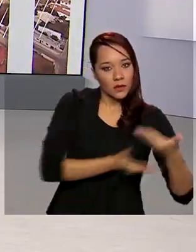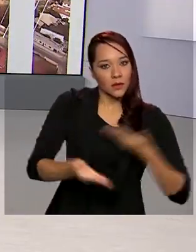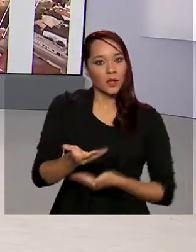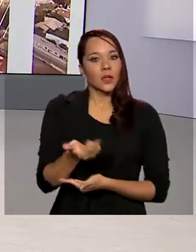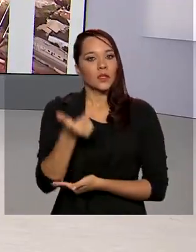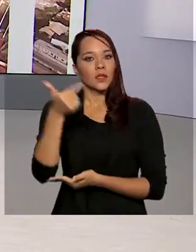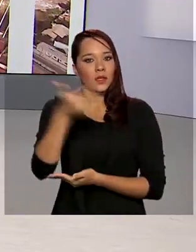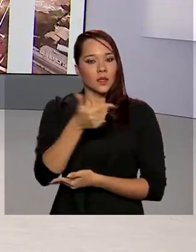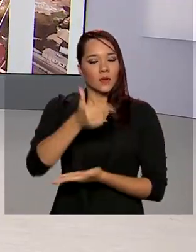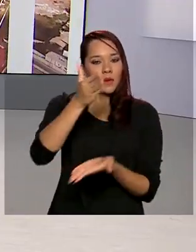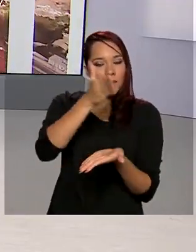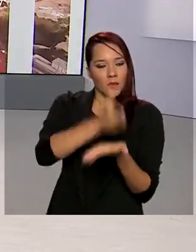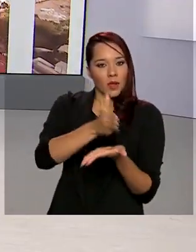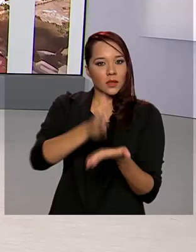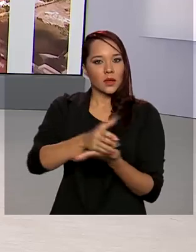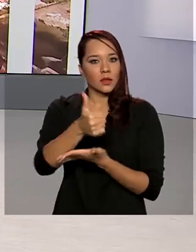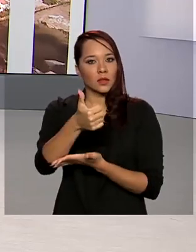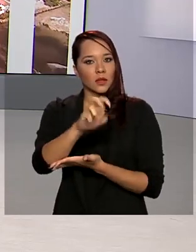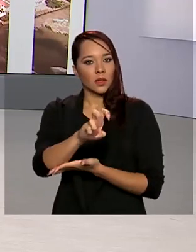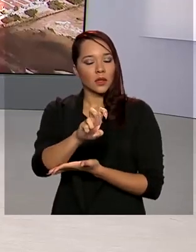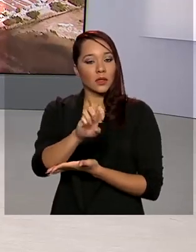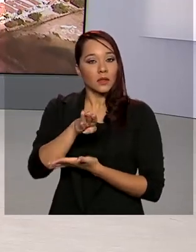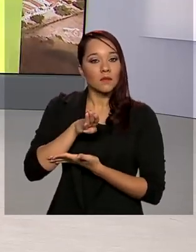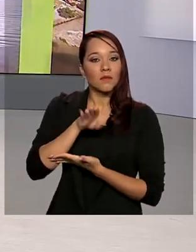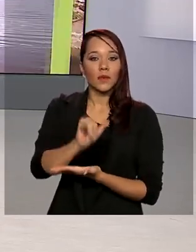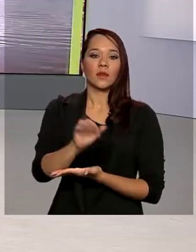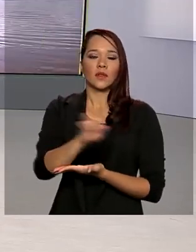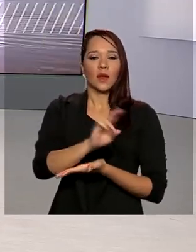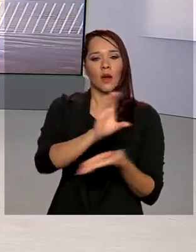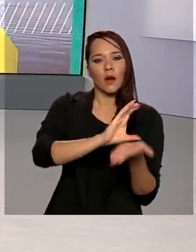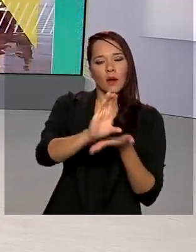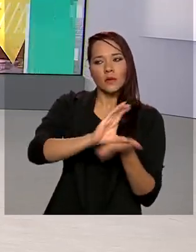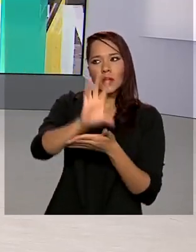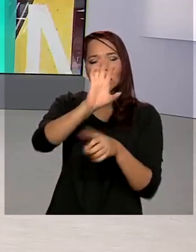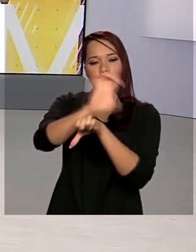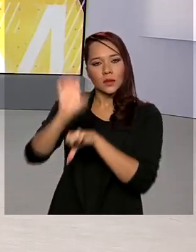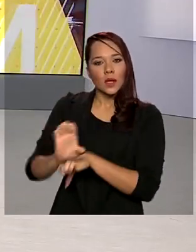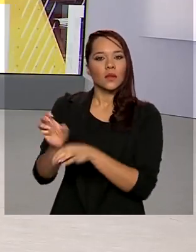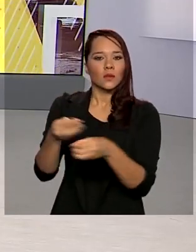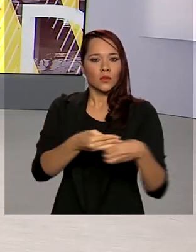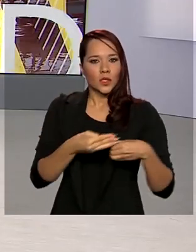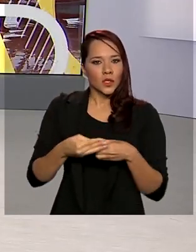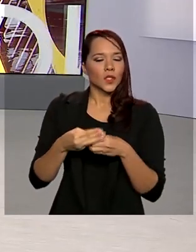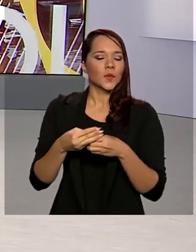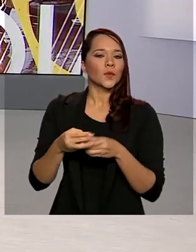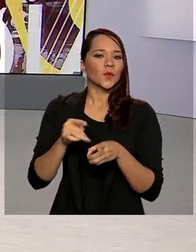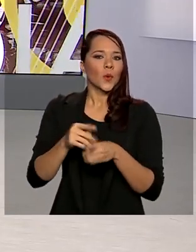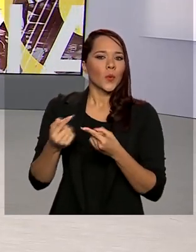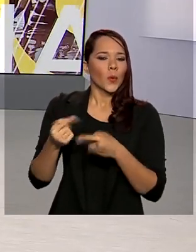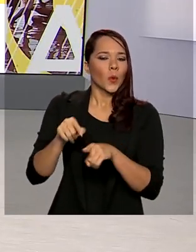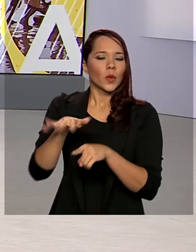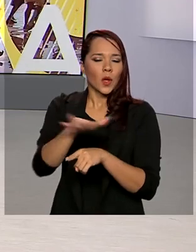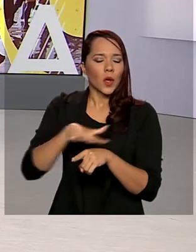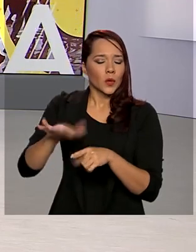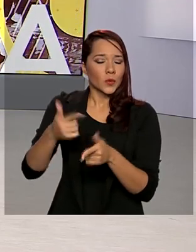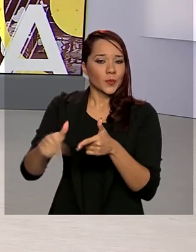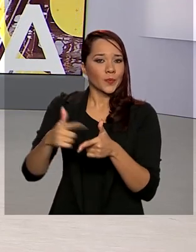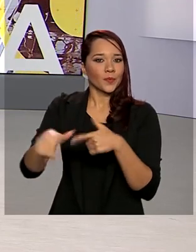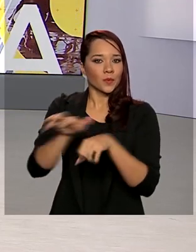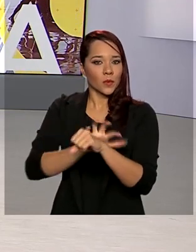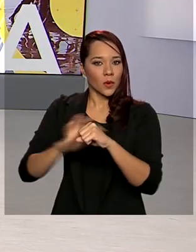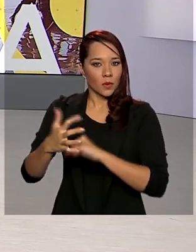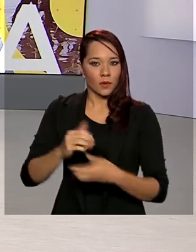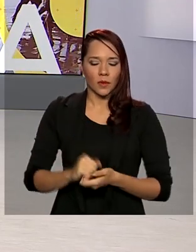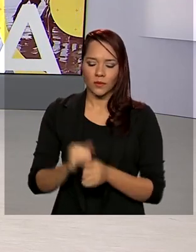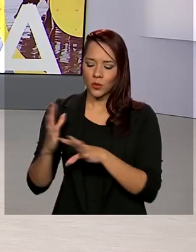parcela de cerca de 15 bilhões de reais para ajudar estados e municípios no combate aos efeitos da pandemia do coronavírus.